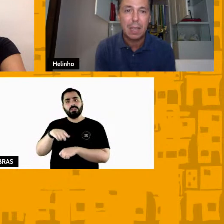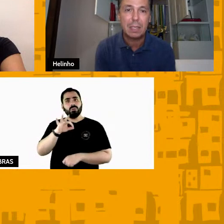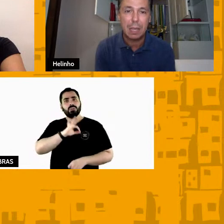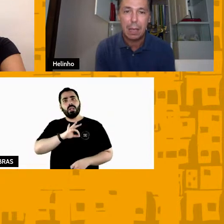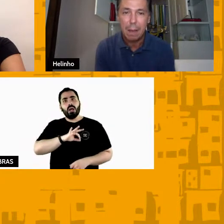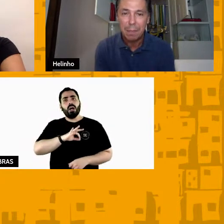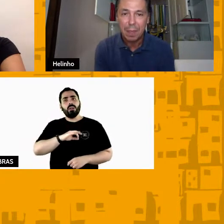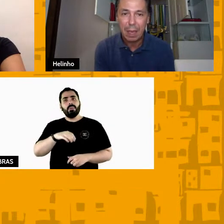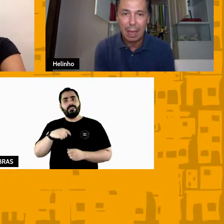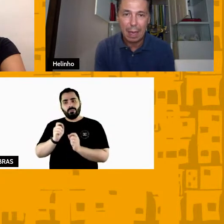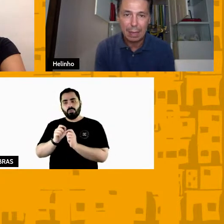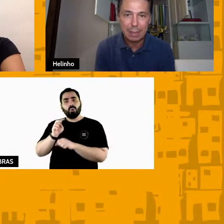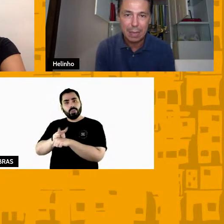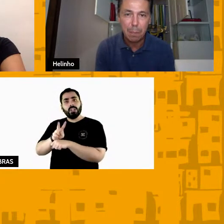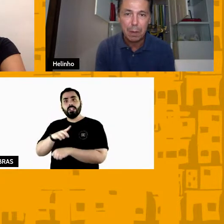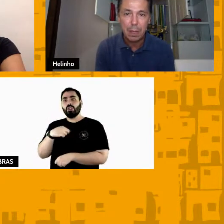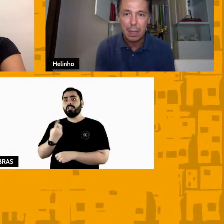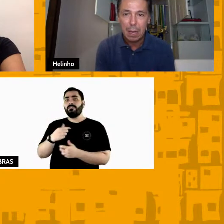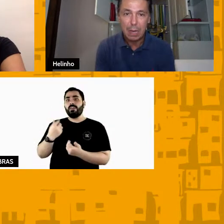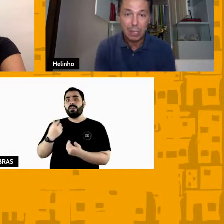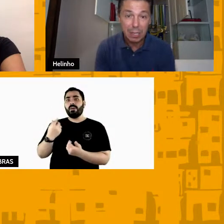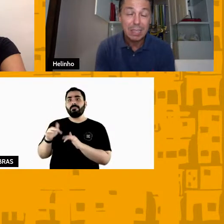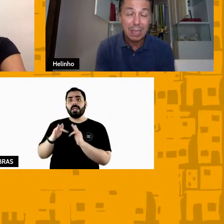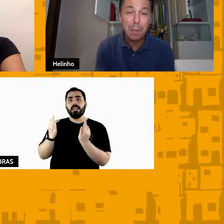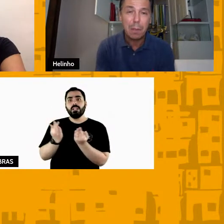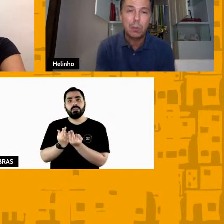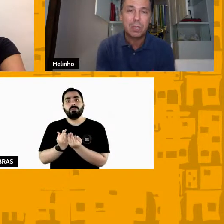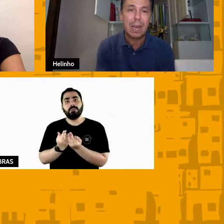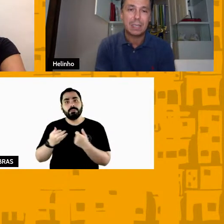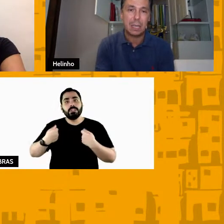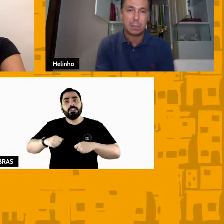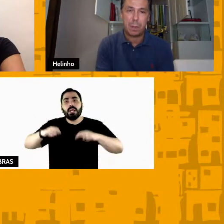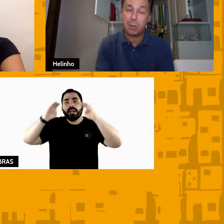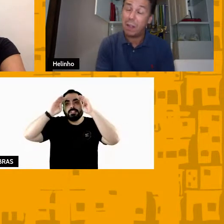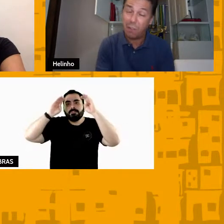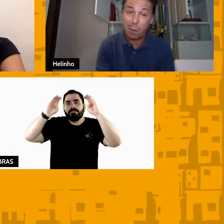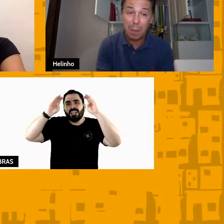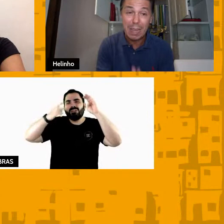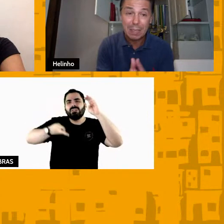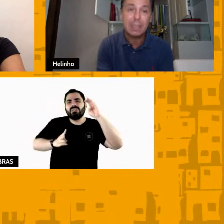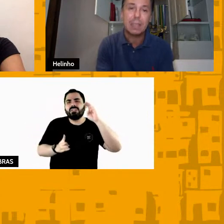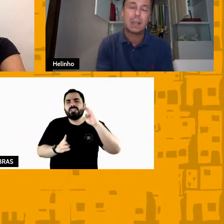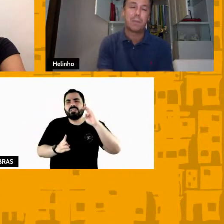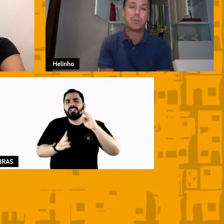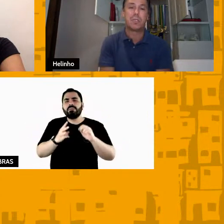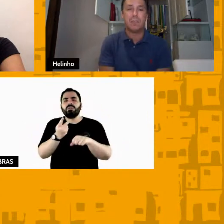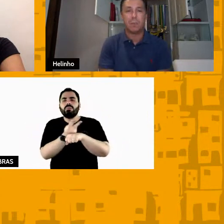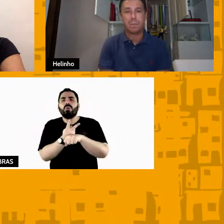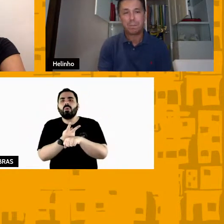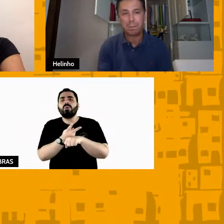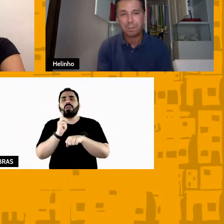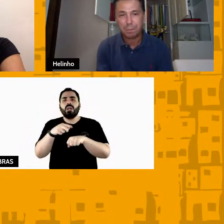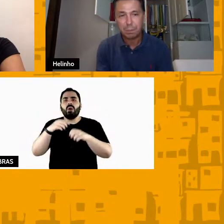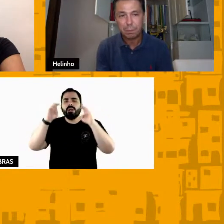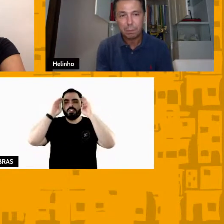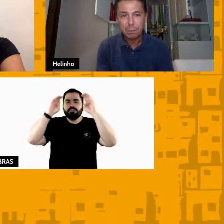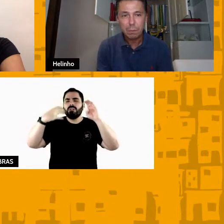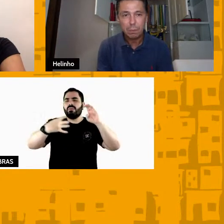e ele tem que ser sempre a gente tem que sempre buscar esse respeito da forma mais íntegra possível